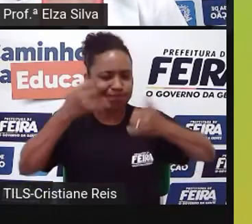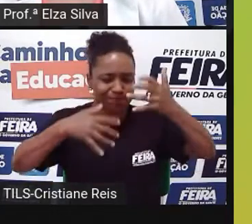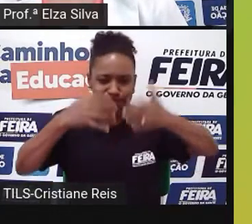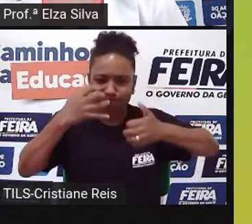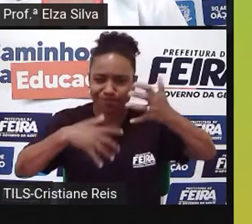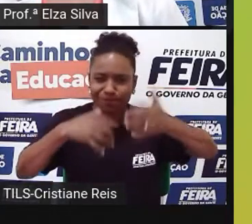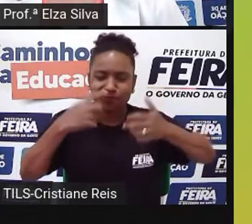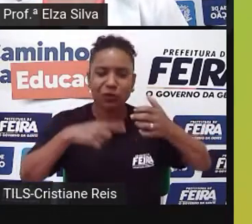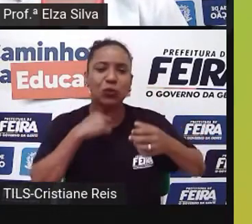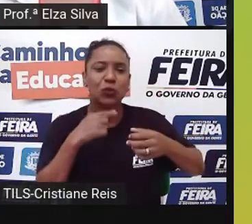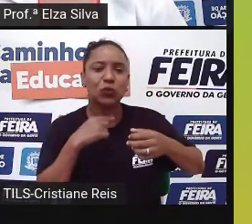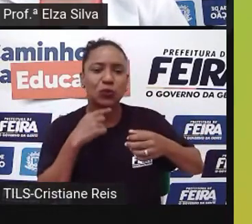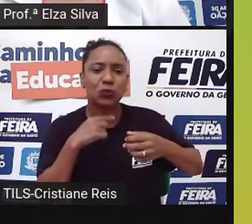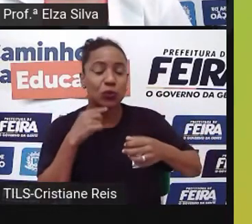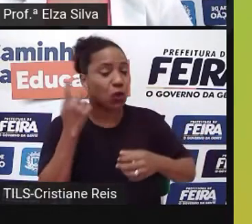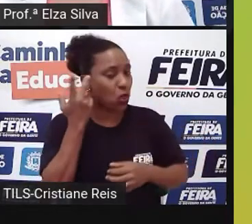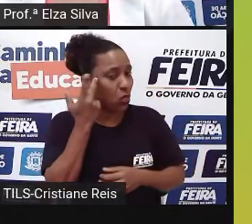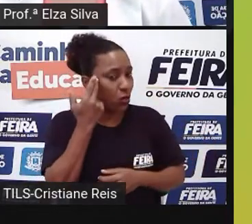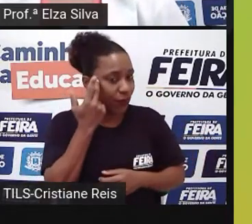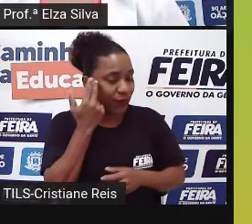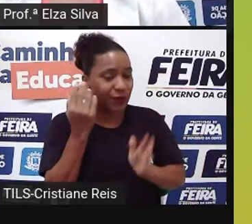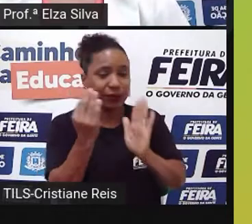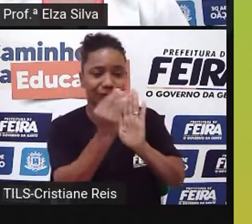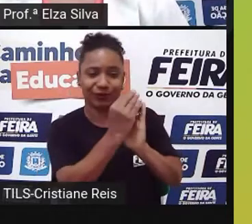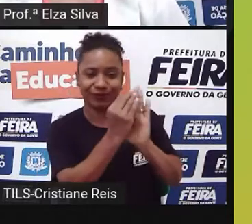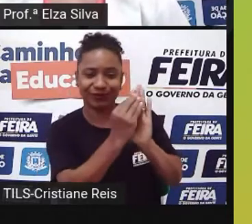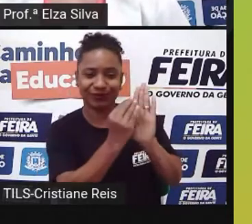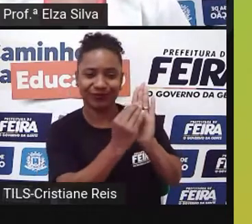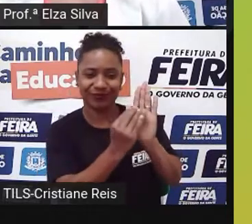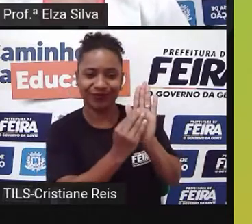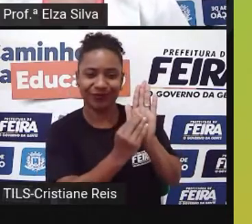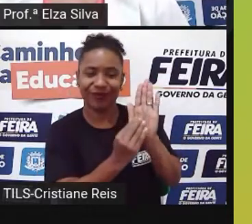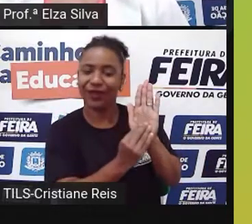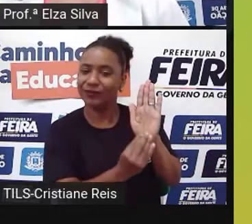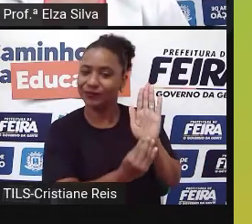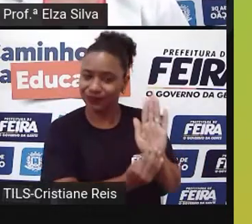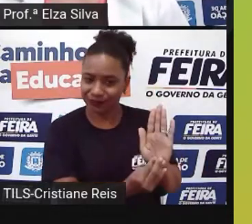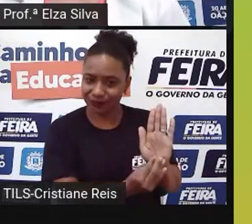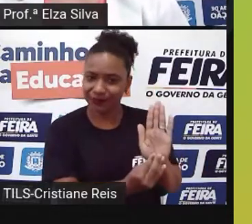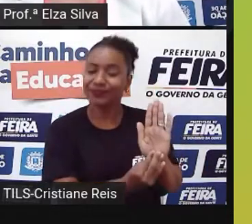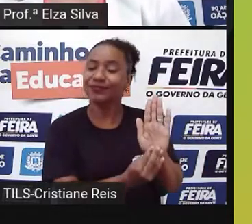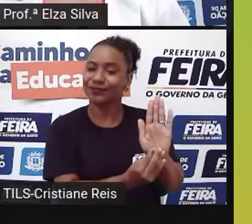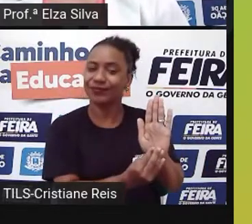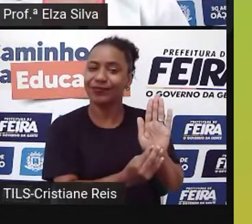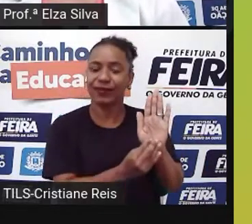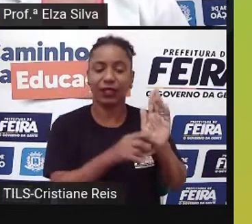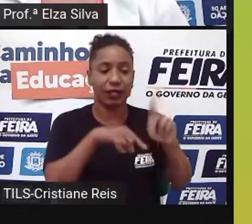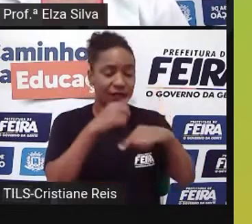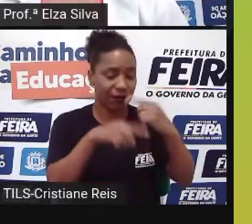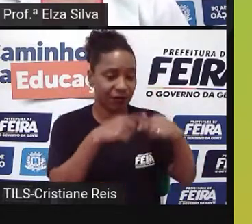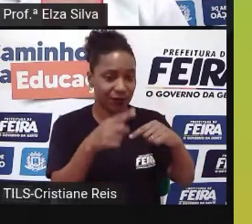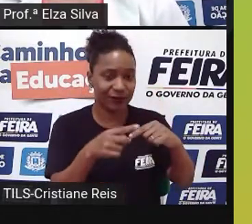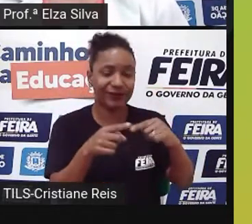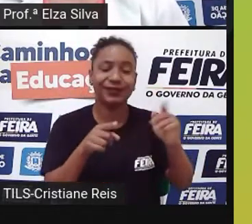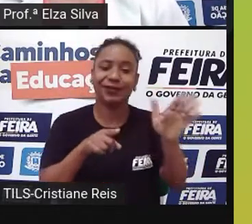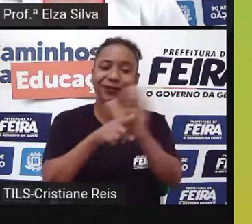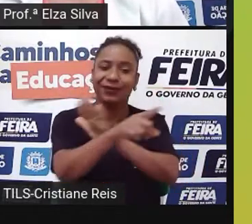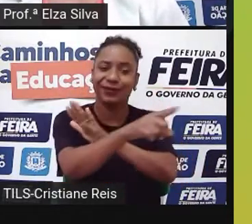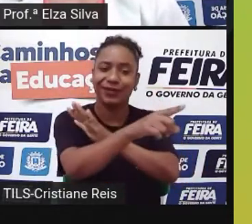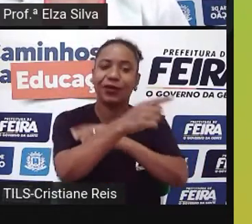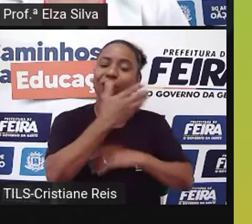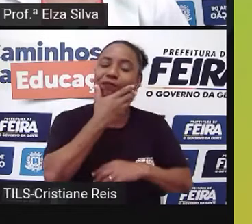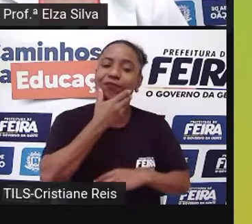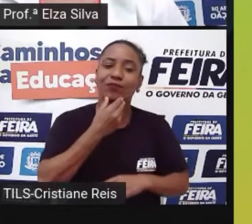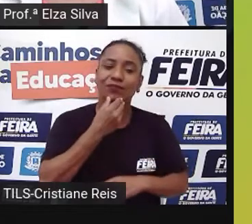aprendizagem, que é uma coisa muito natural nesse processo. Vocês devem anotá-las e tirá-las na primeira oportunidade